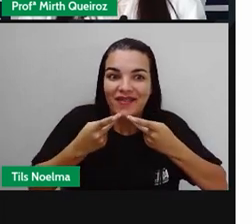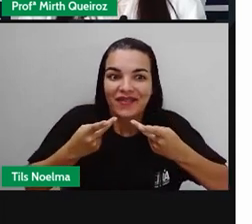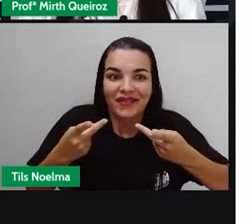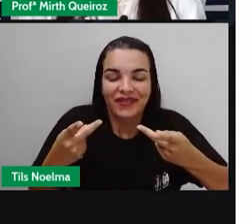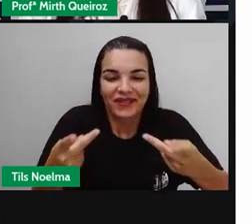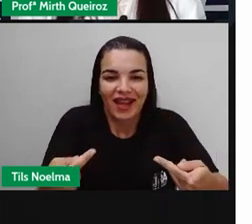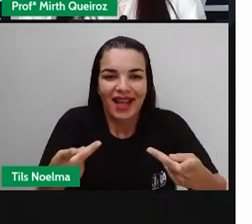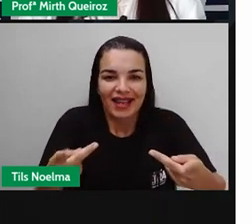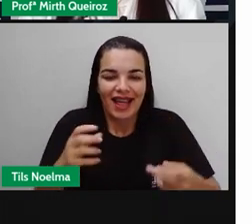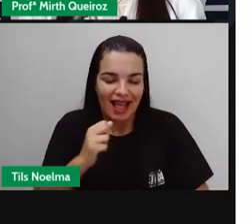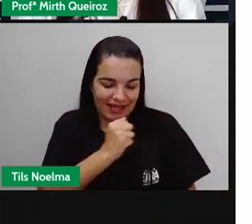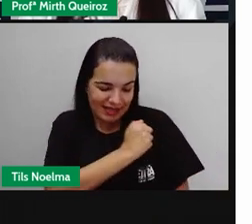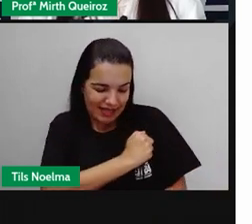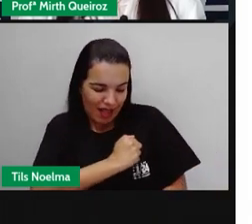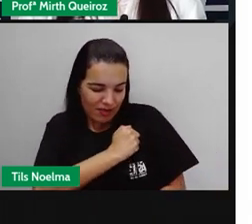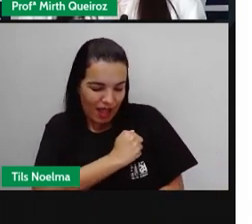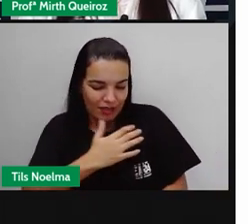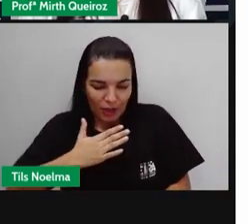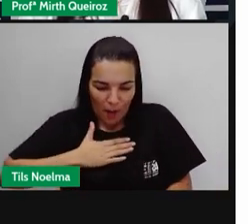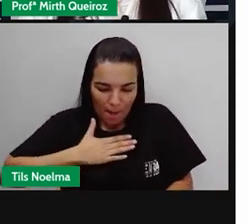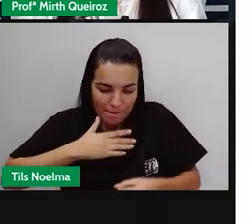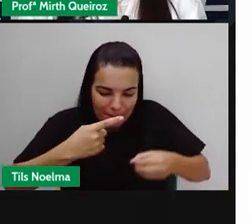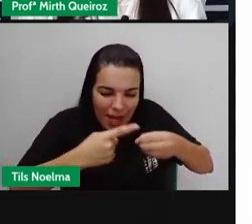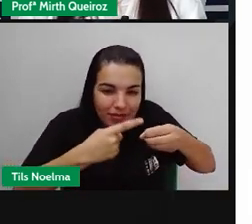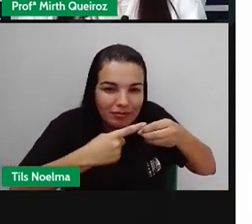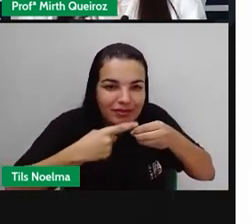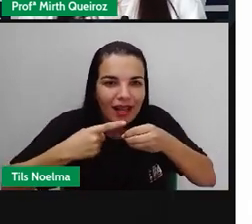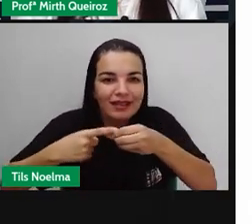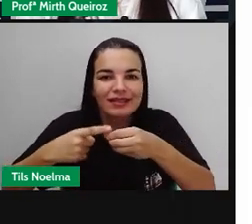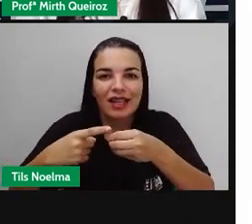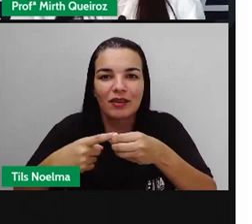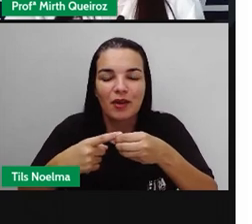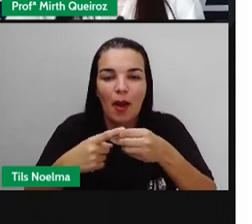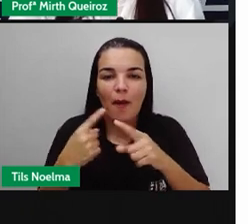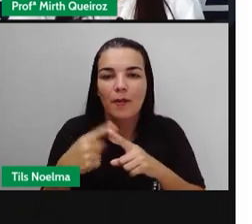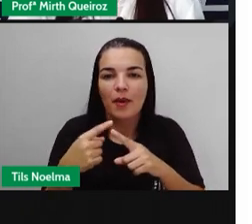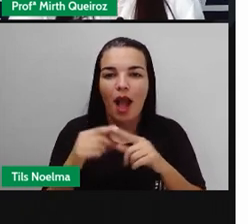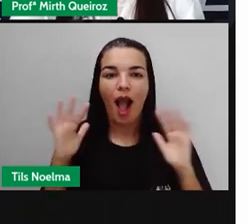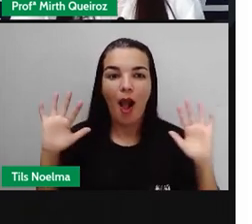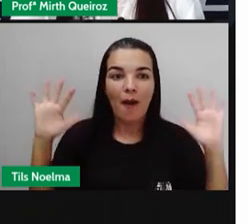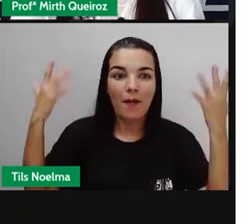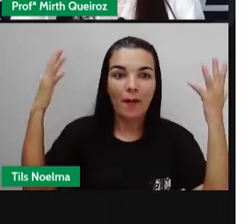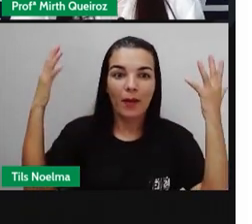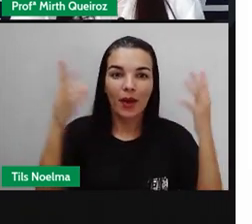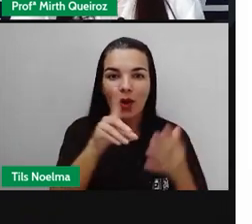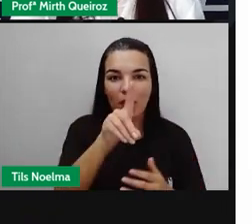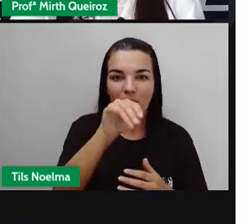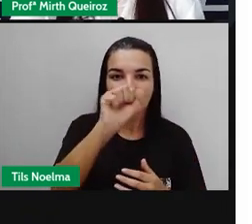saudades do meu sertão, comemorando aí o dia do Novo Destino, né?